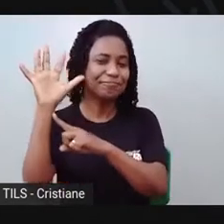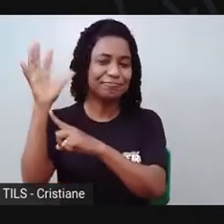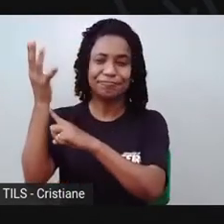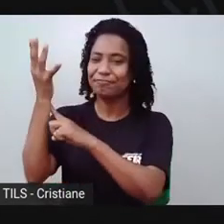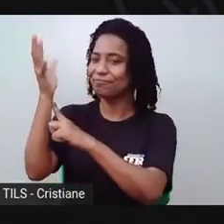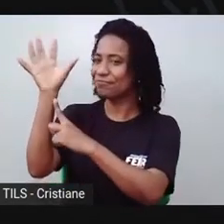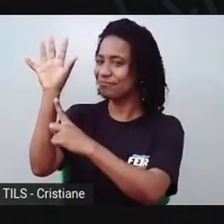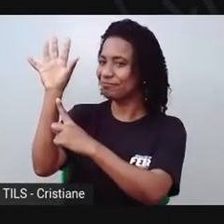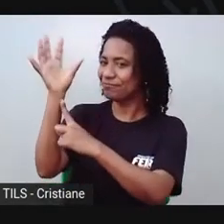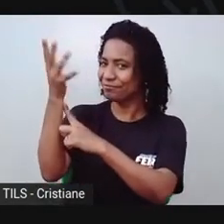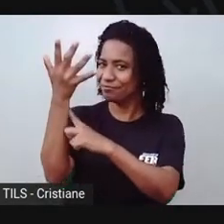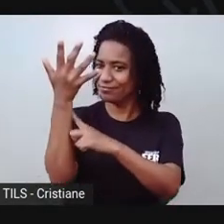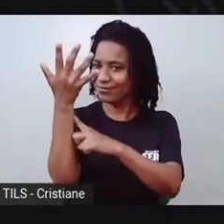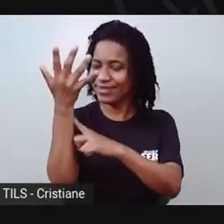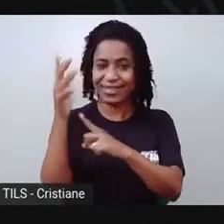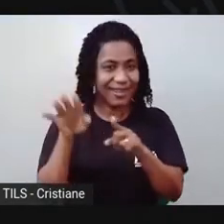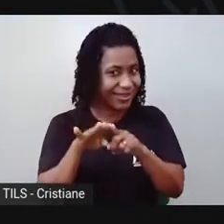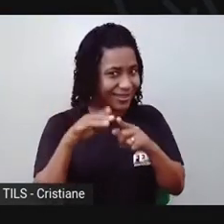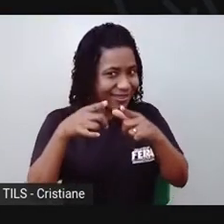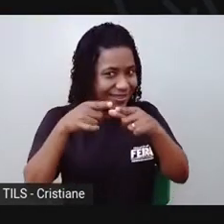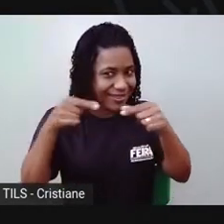de vocês tem margarida?